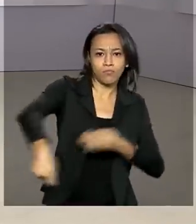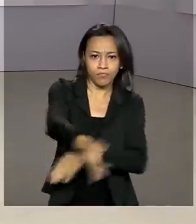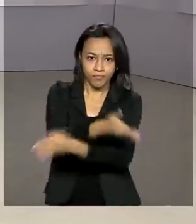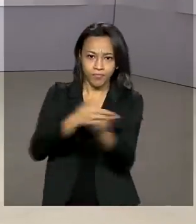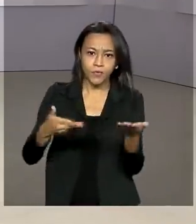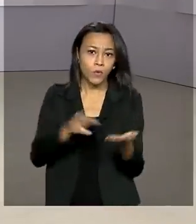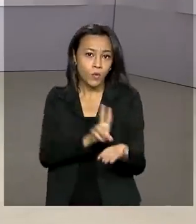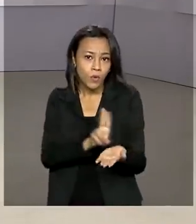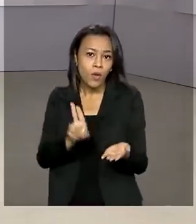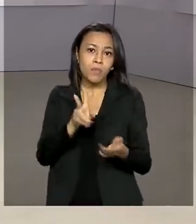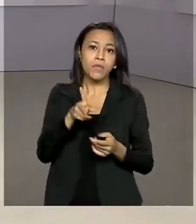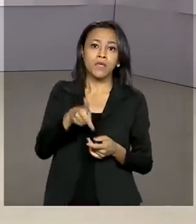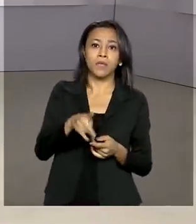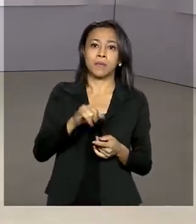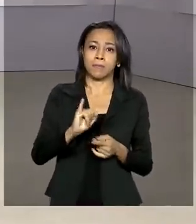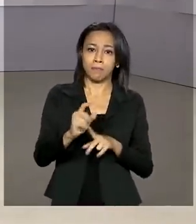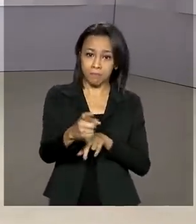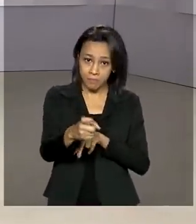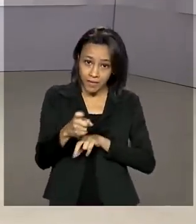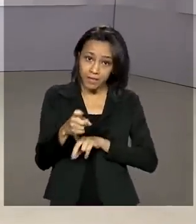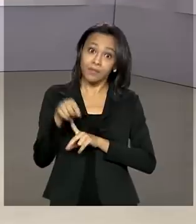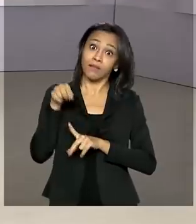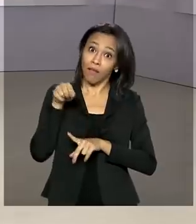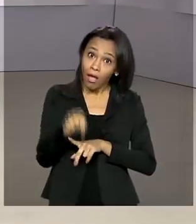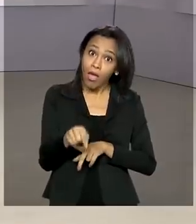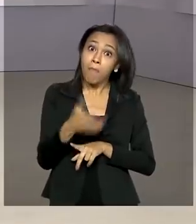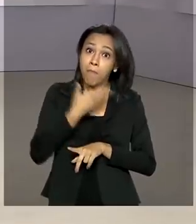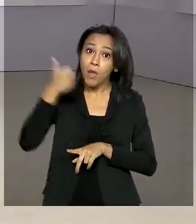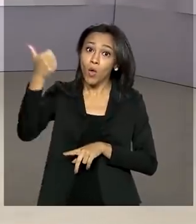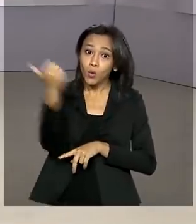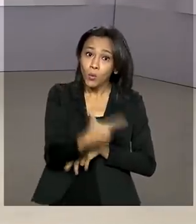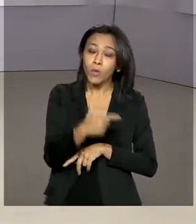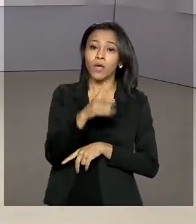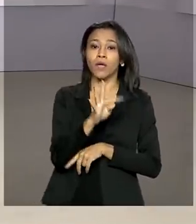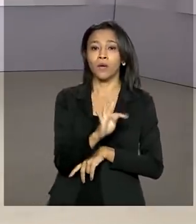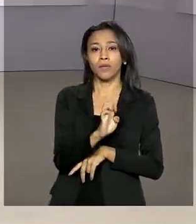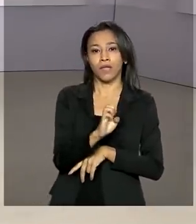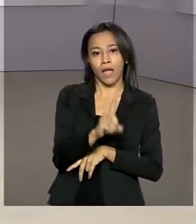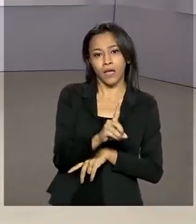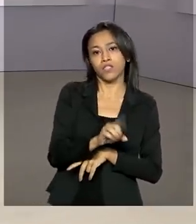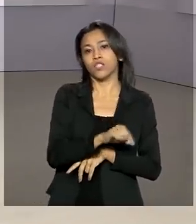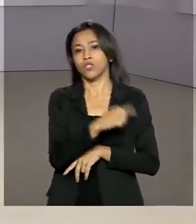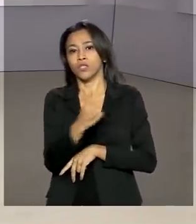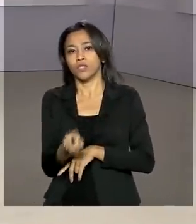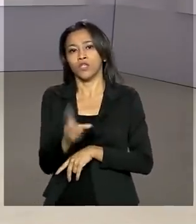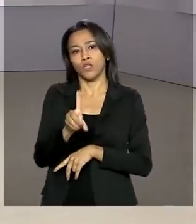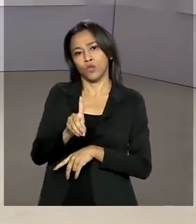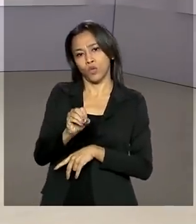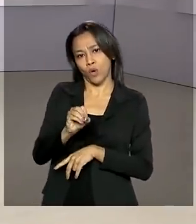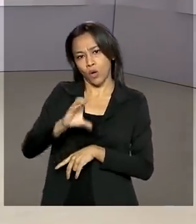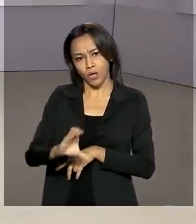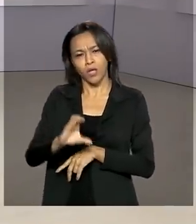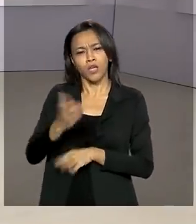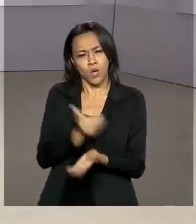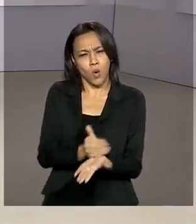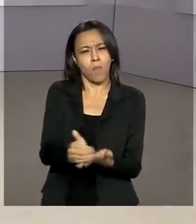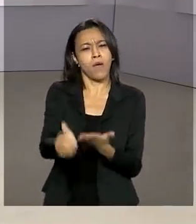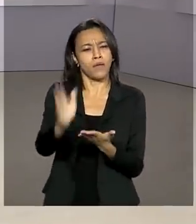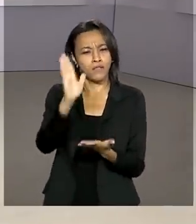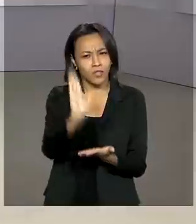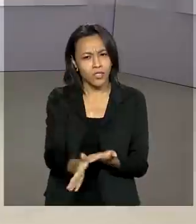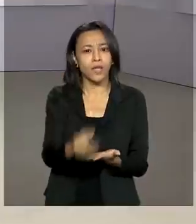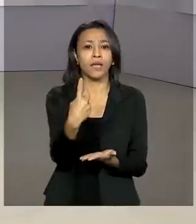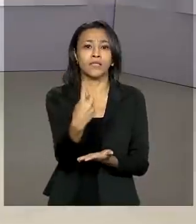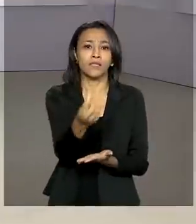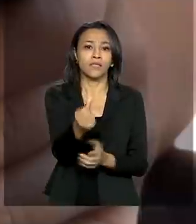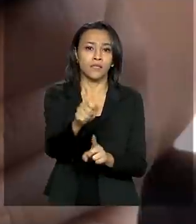O PIX, como é chamado, vai ser mais vantajoso que o TED e o DOC, por exemplo, e começa a funcionar a partir de 16 de novembro.